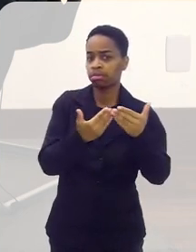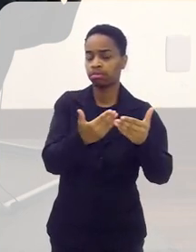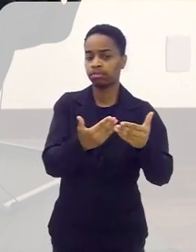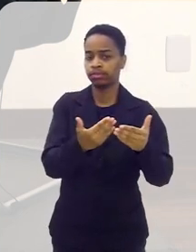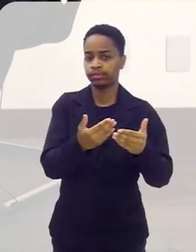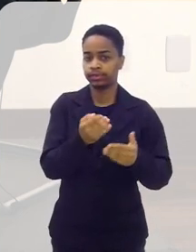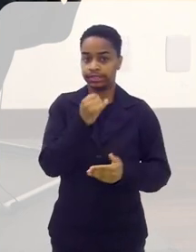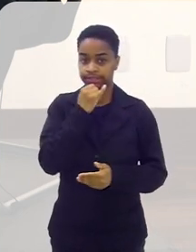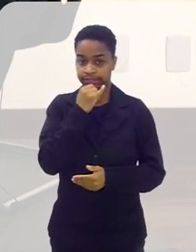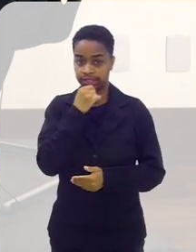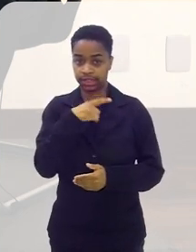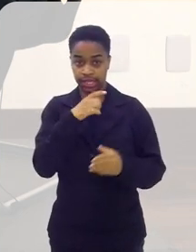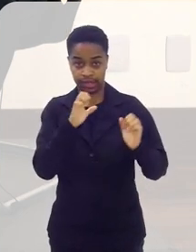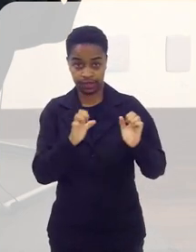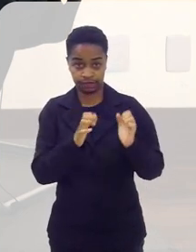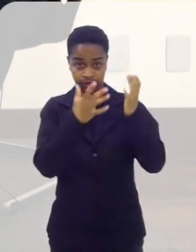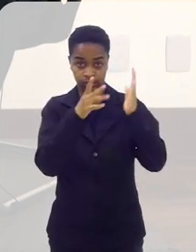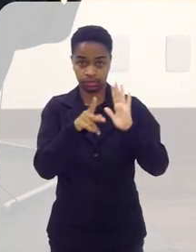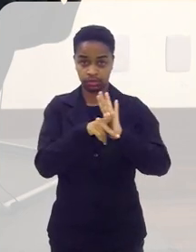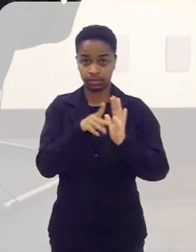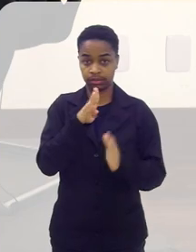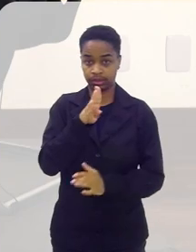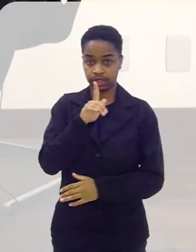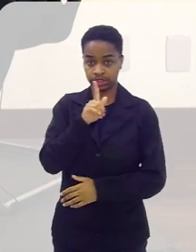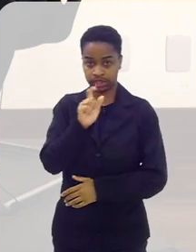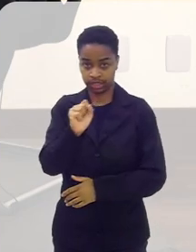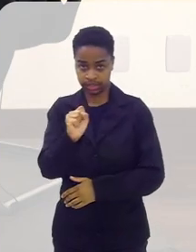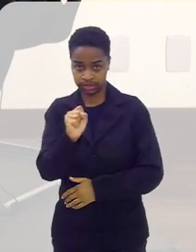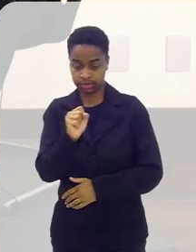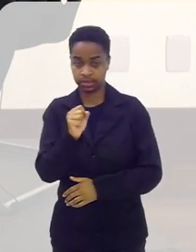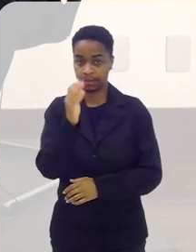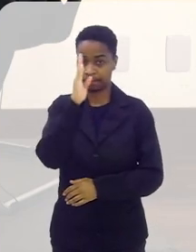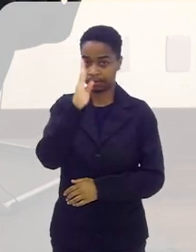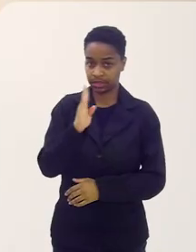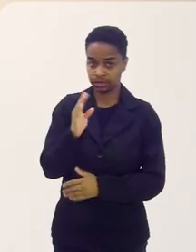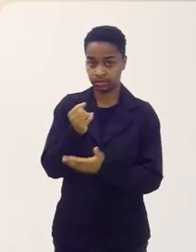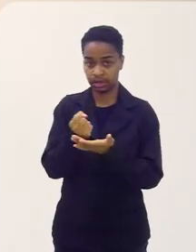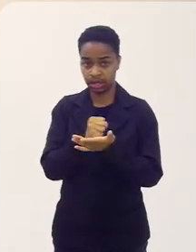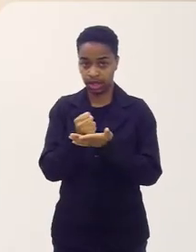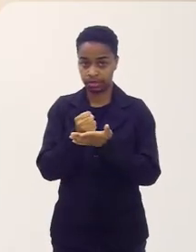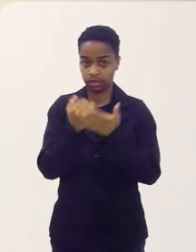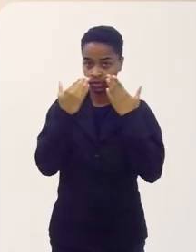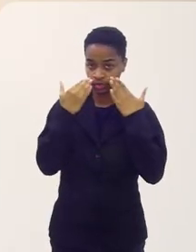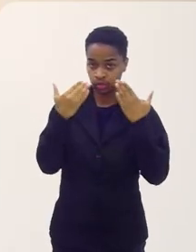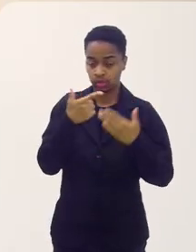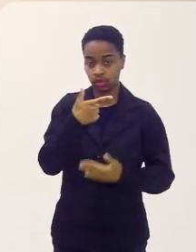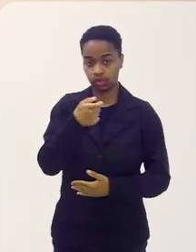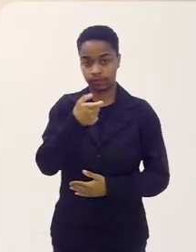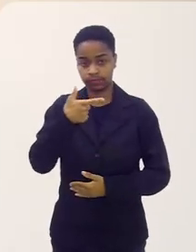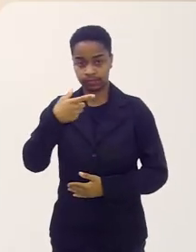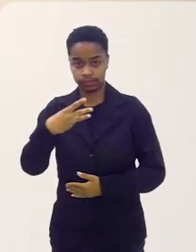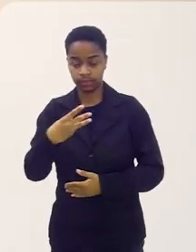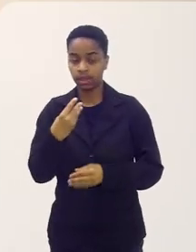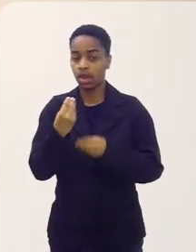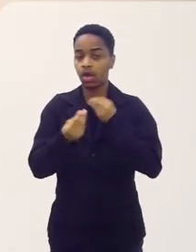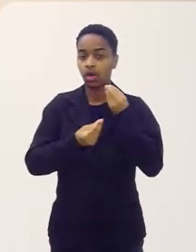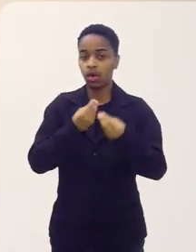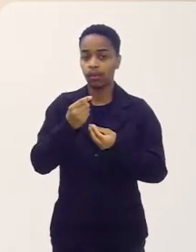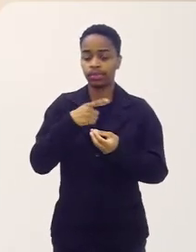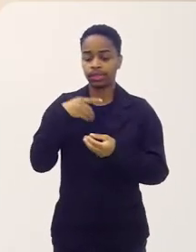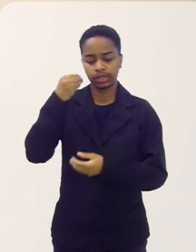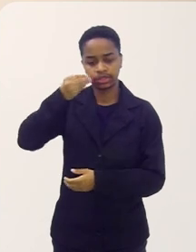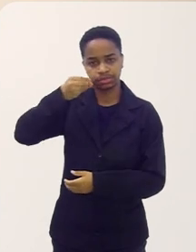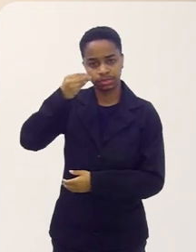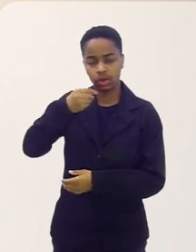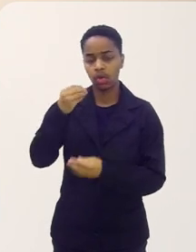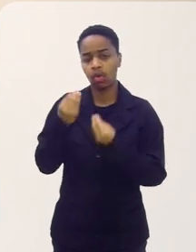melhor, por exemplo? Tem um evento da BGS, Brasil Game Show, em 2023. Como é que, a partir da nossa